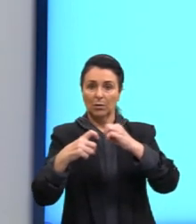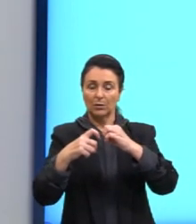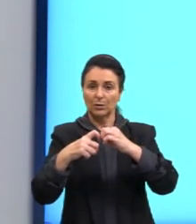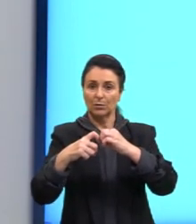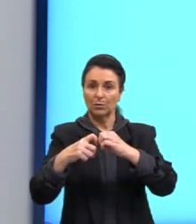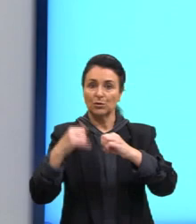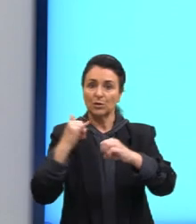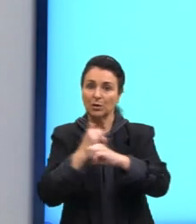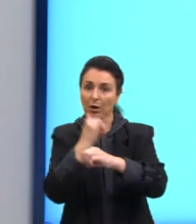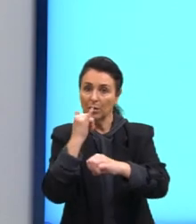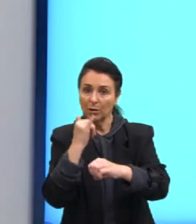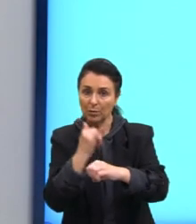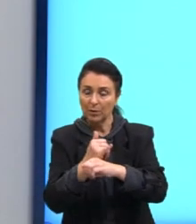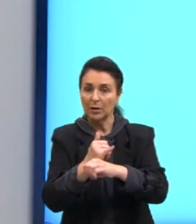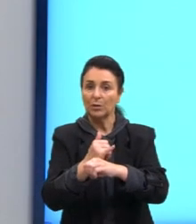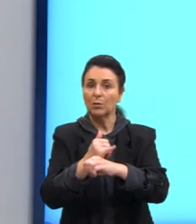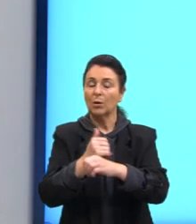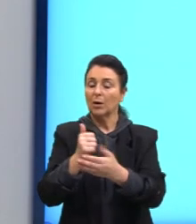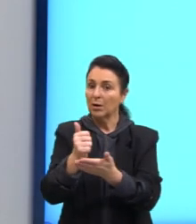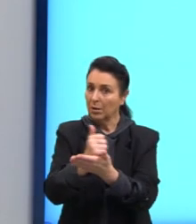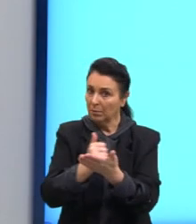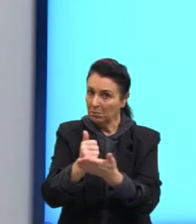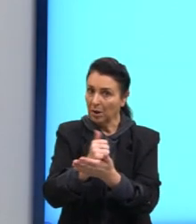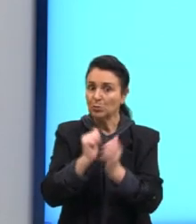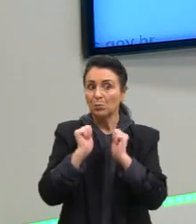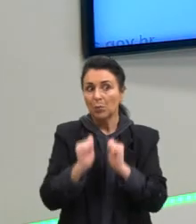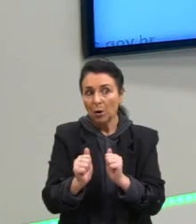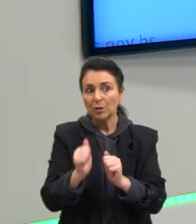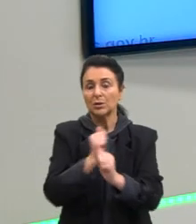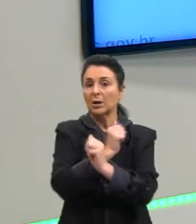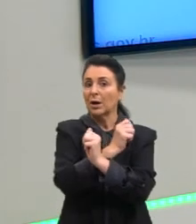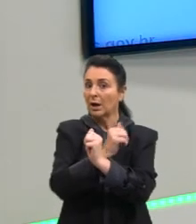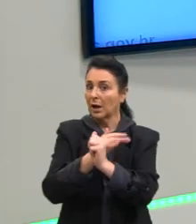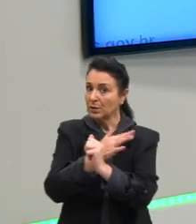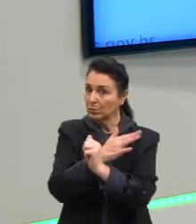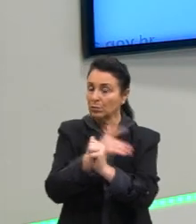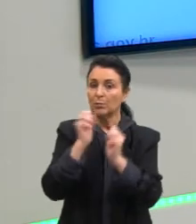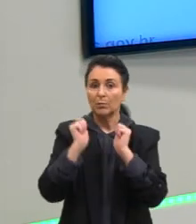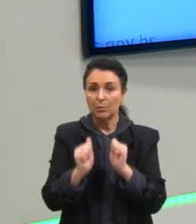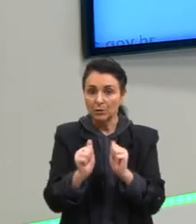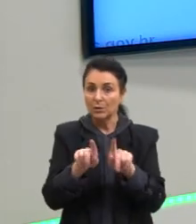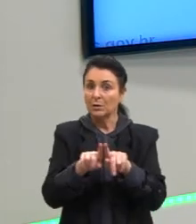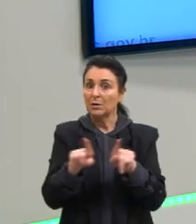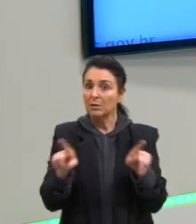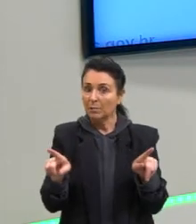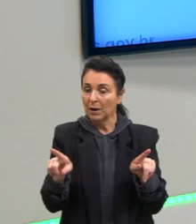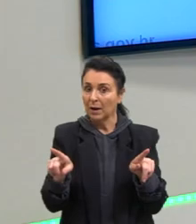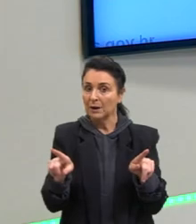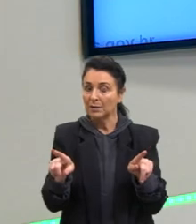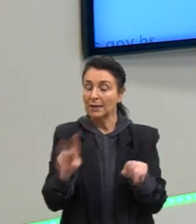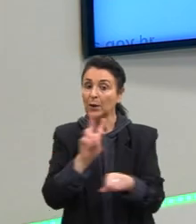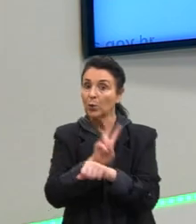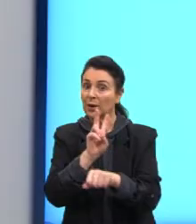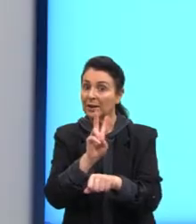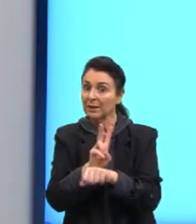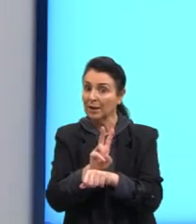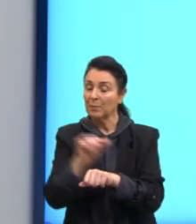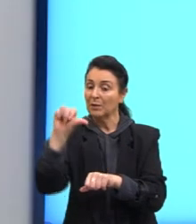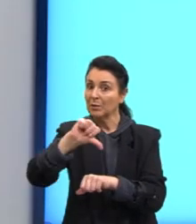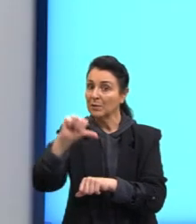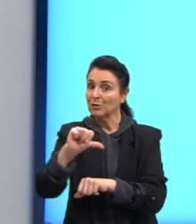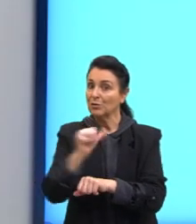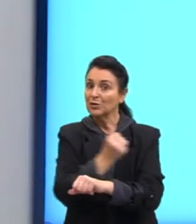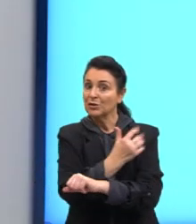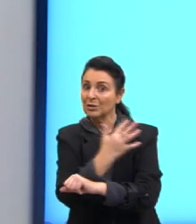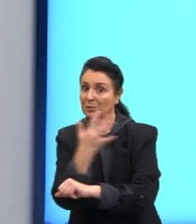pode ter tanto caráter básico quanto caráter ácido, mas, olha a questão dos nocivos das plantas. O alumínio não